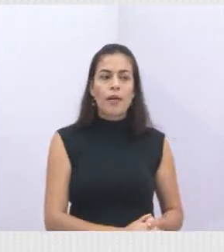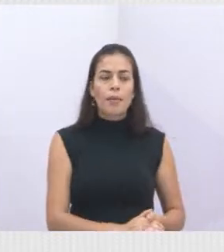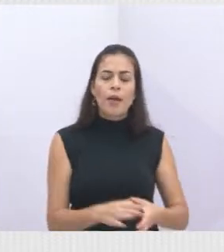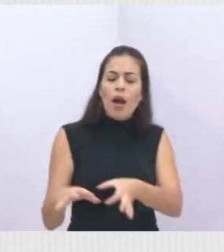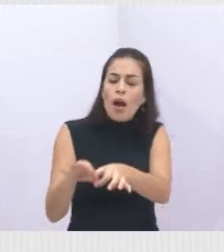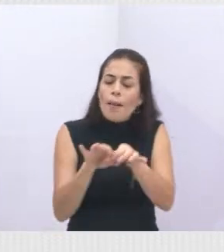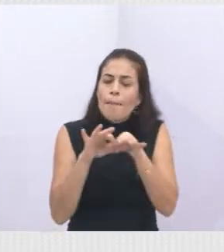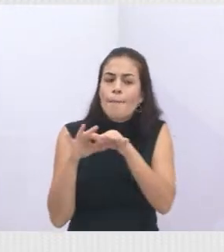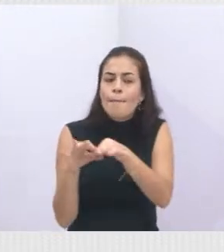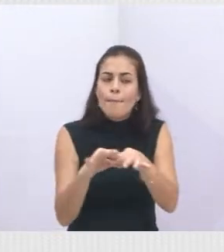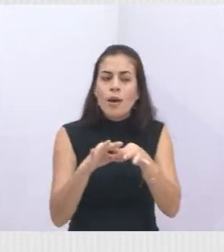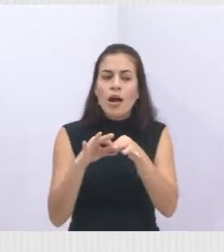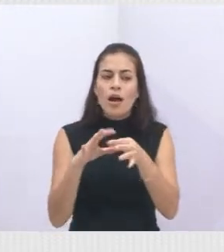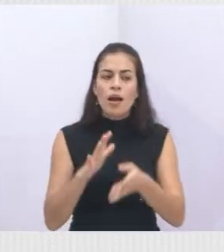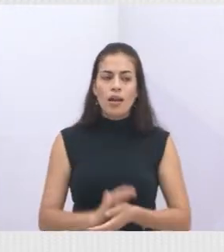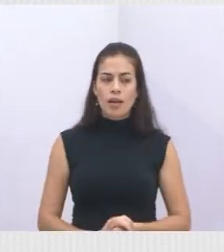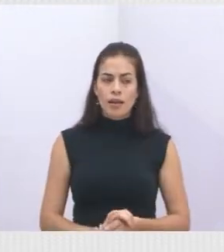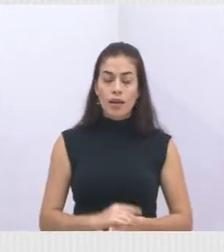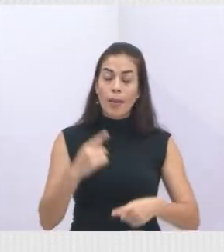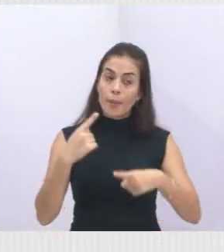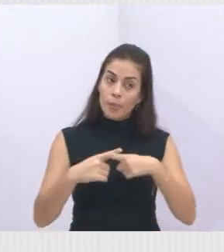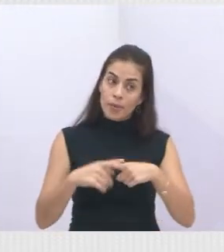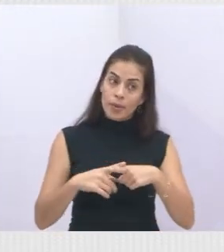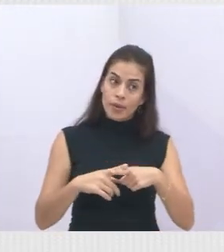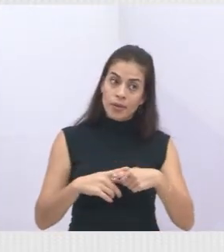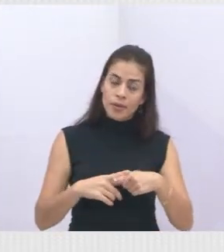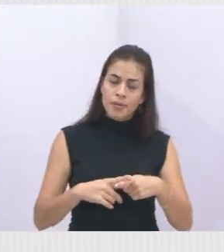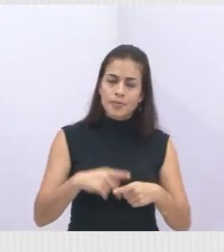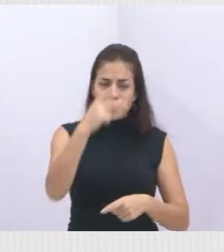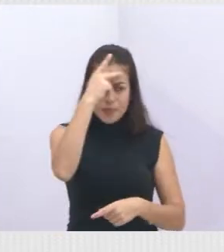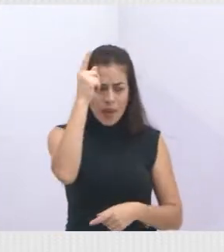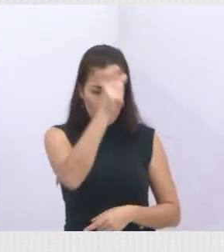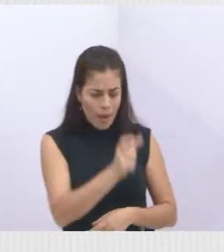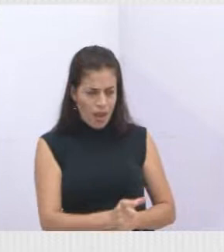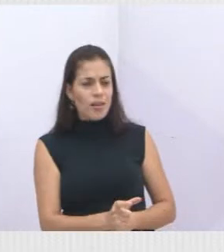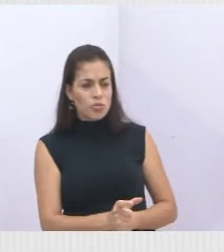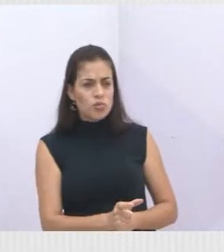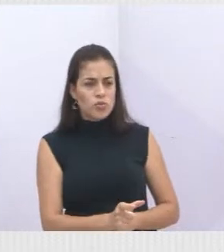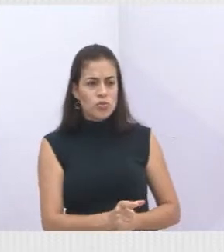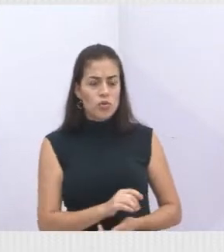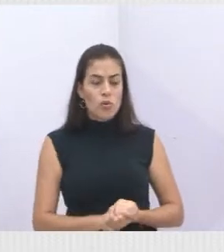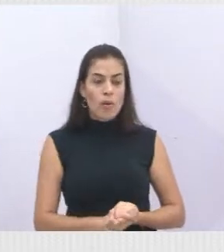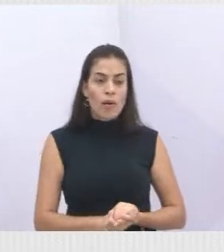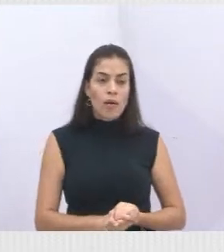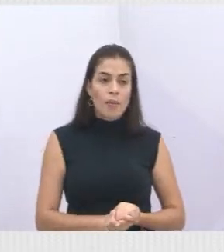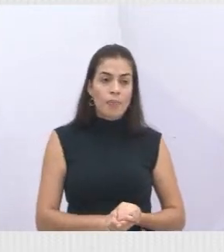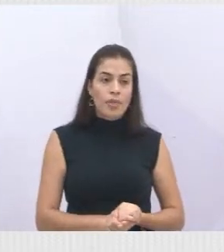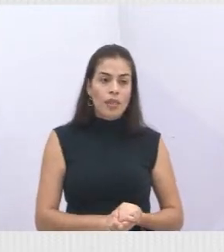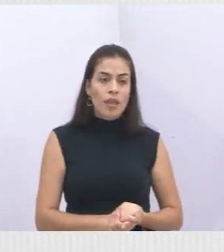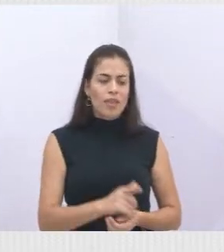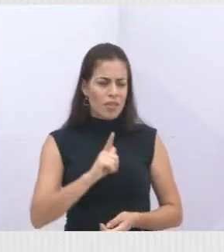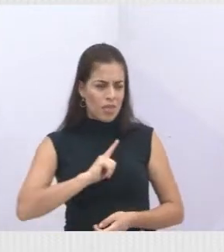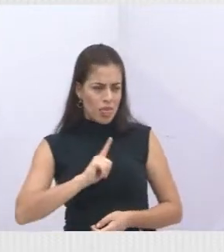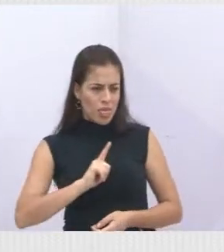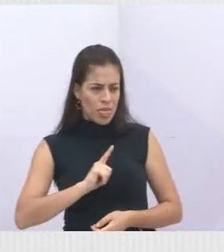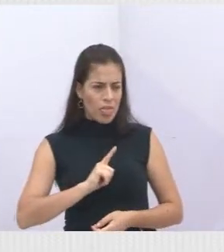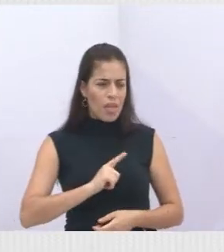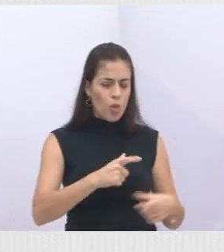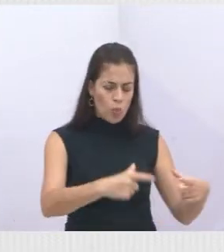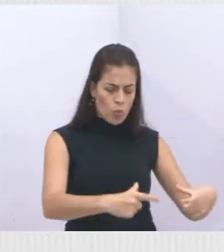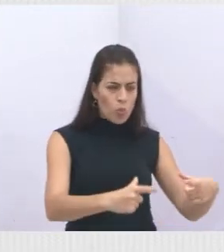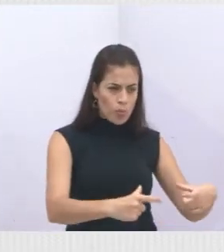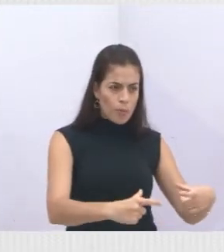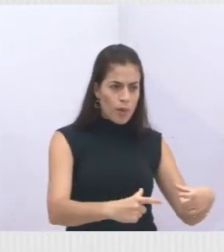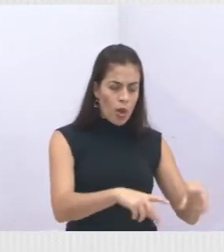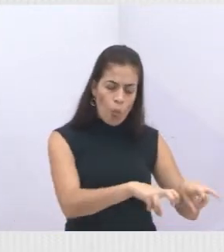porque o produtor rural também precisa recompor a propriedade dele. Ele tem uma